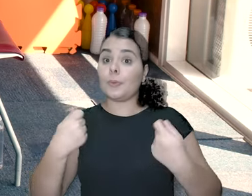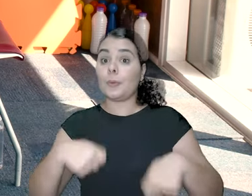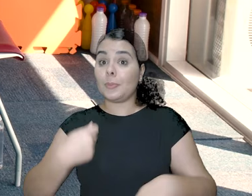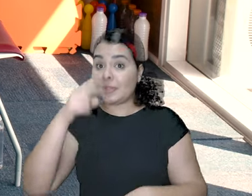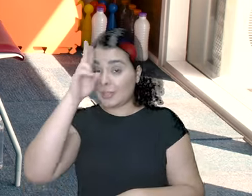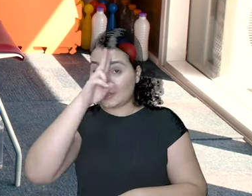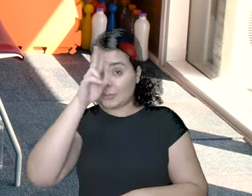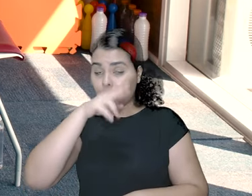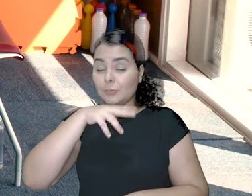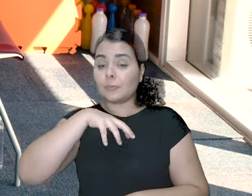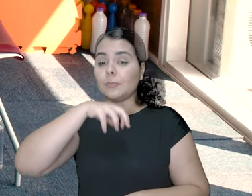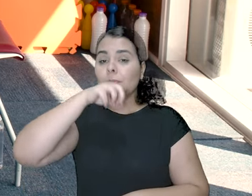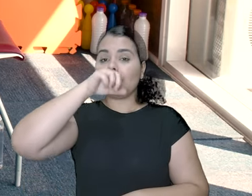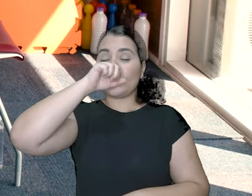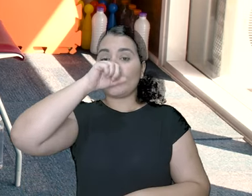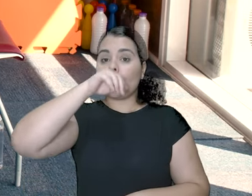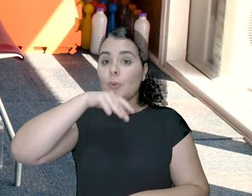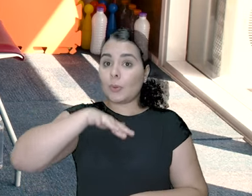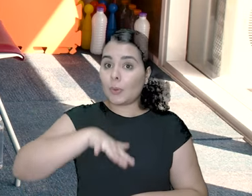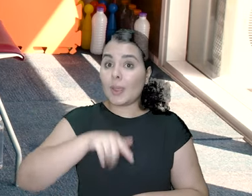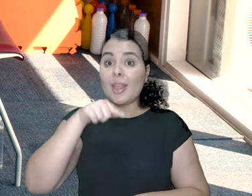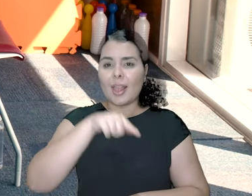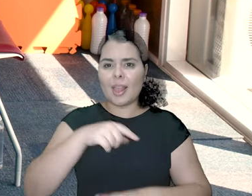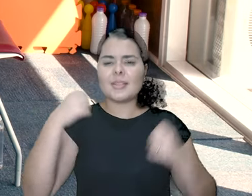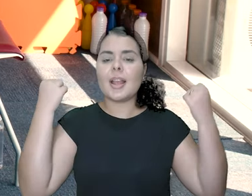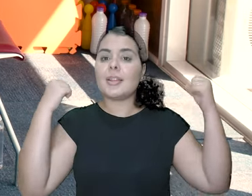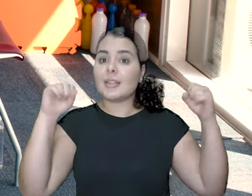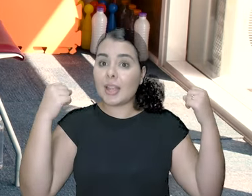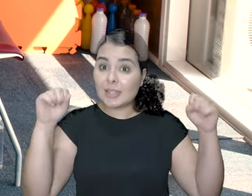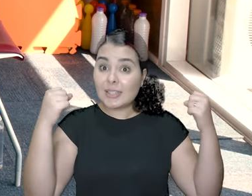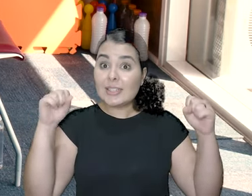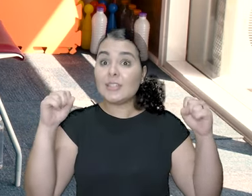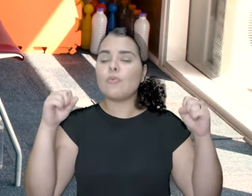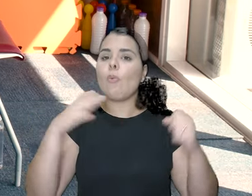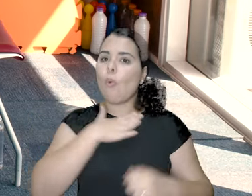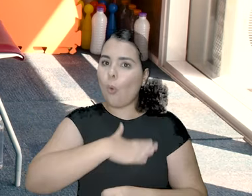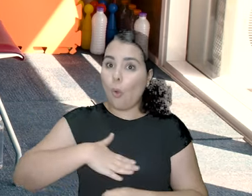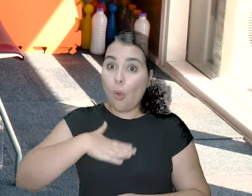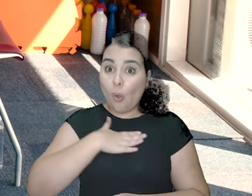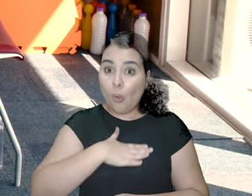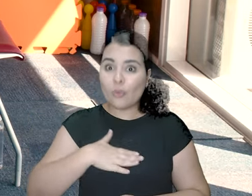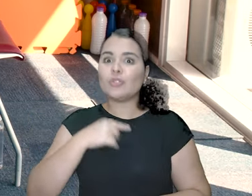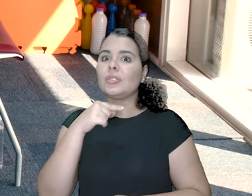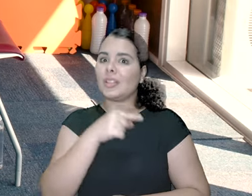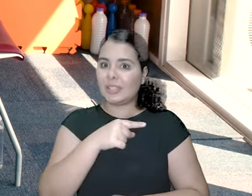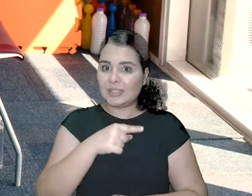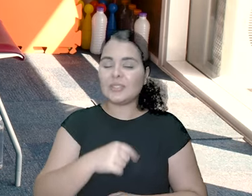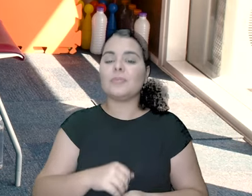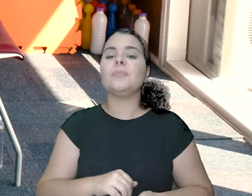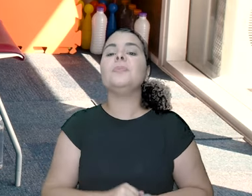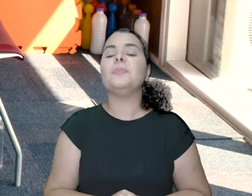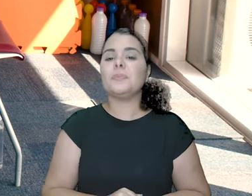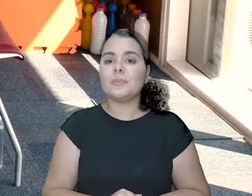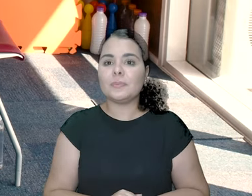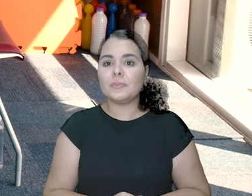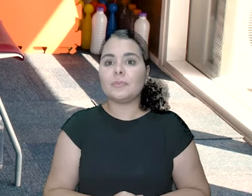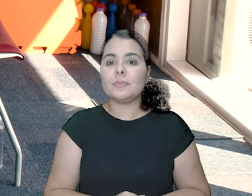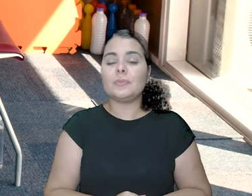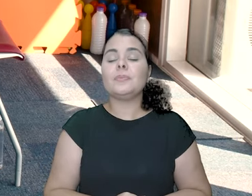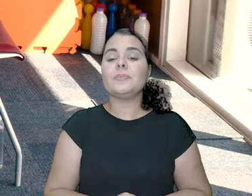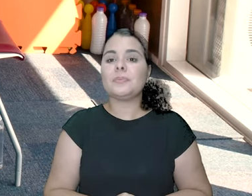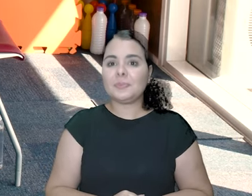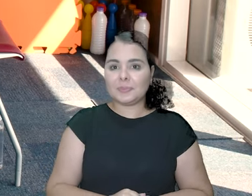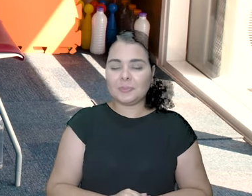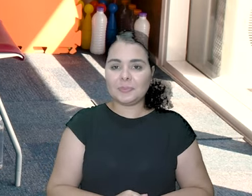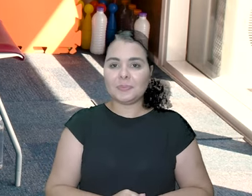Sabe como eu gosto de falar que esse exercício se chama? Pega o ovo e quebra no joelho. Pega o ovo e quebra no joelho. Lá em